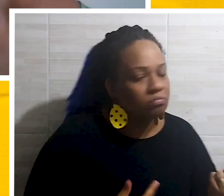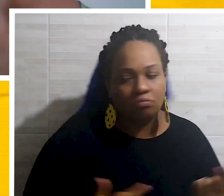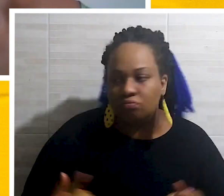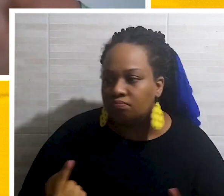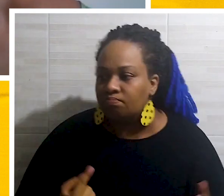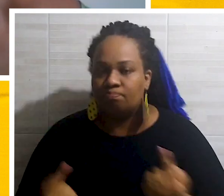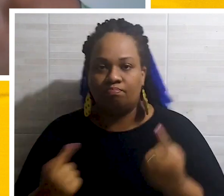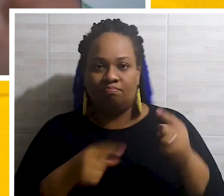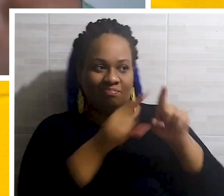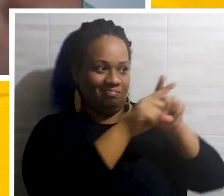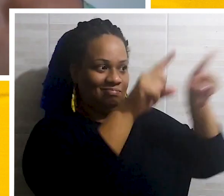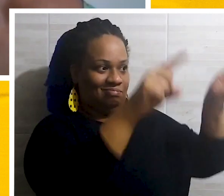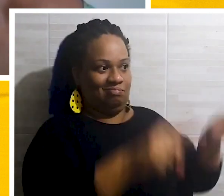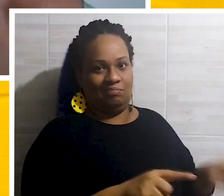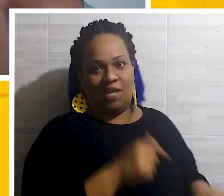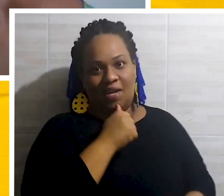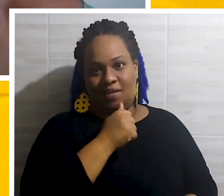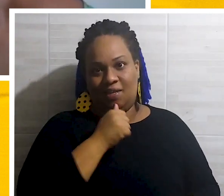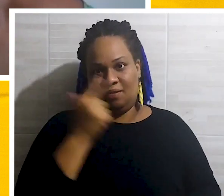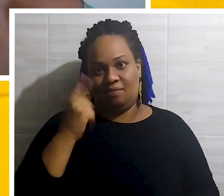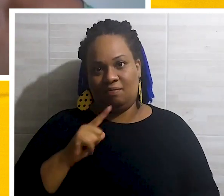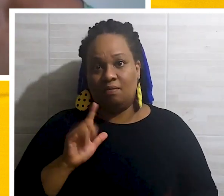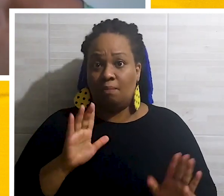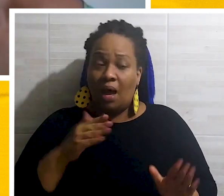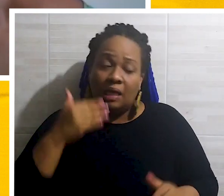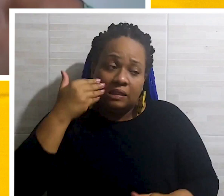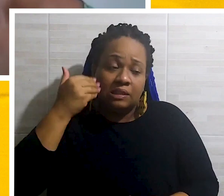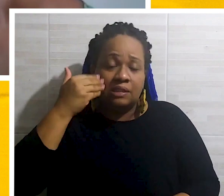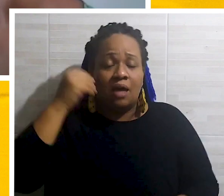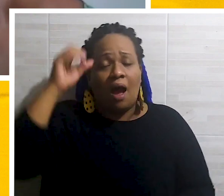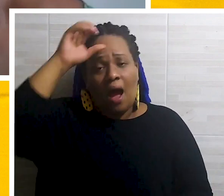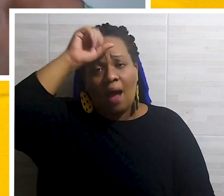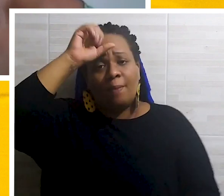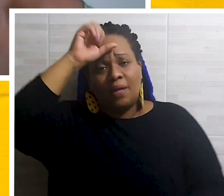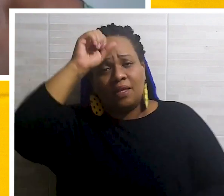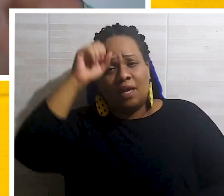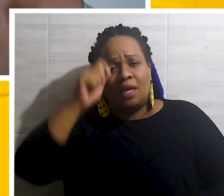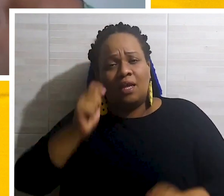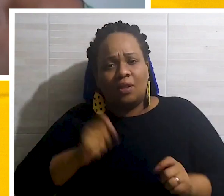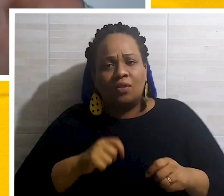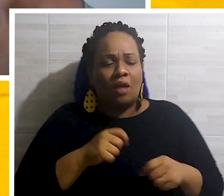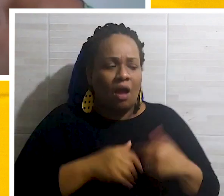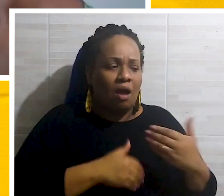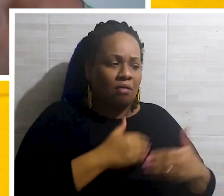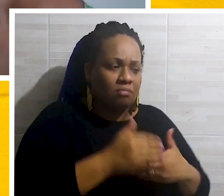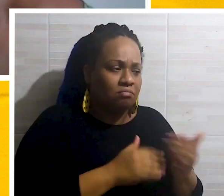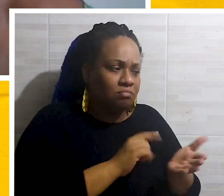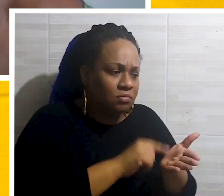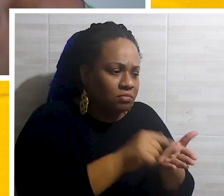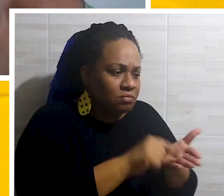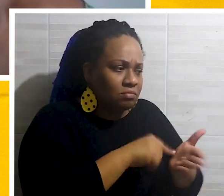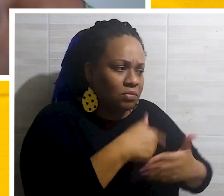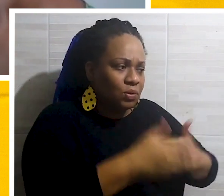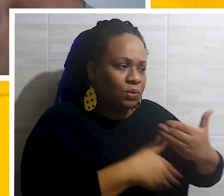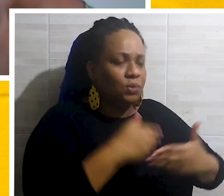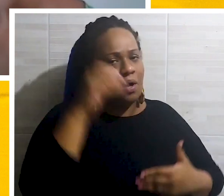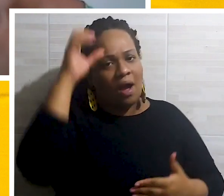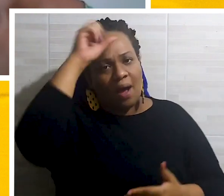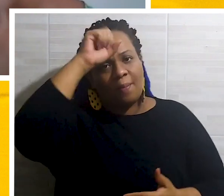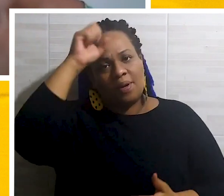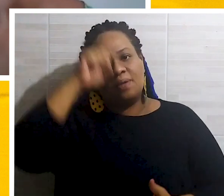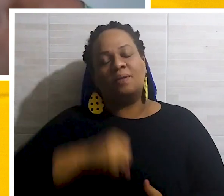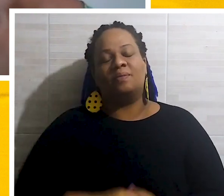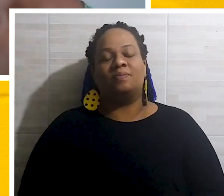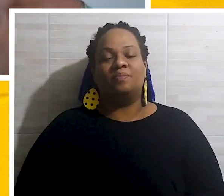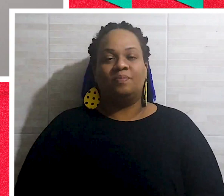àquelas que não têm esse domínio. Mas, a gente vai estar aprendendo, né? Eu acho que a gente vai estar colocando lá, vendo como a coisa funciona